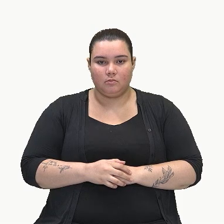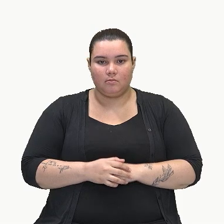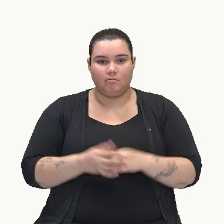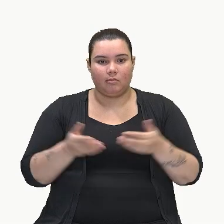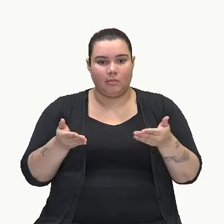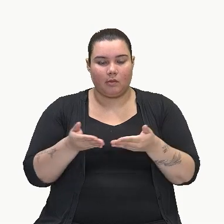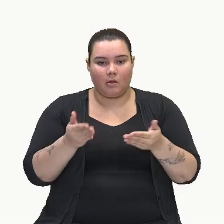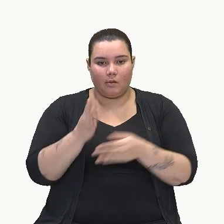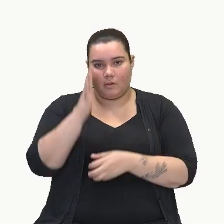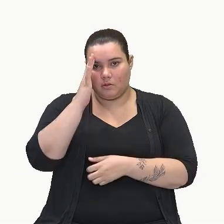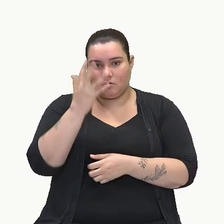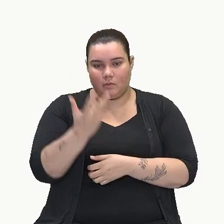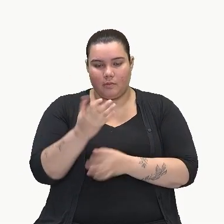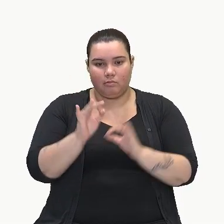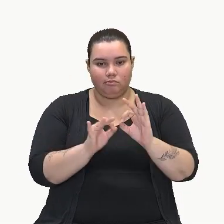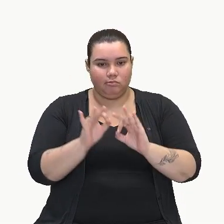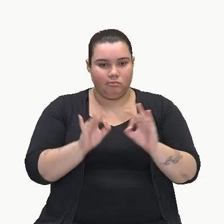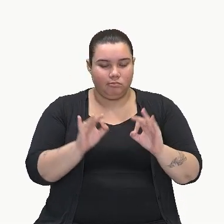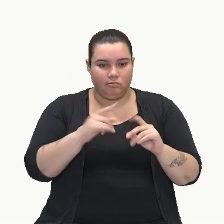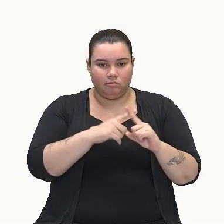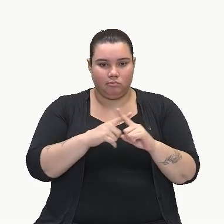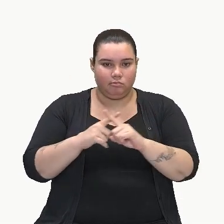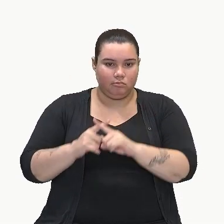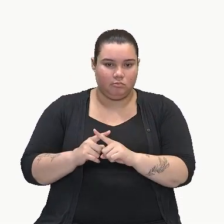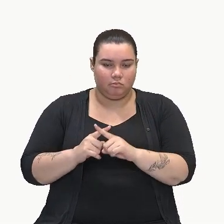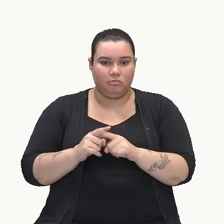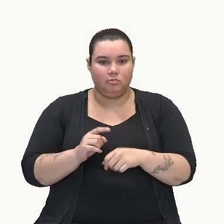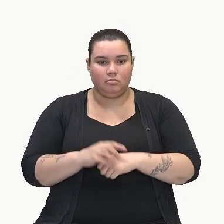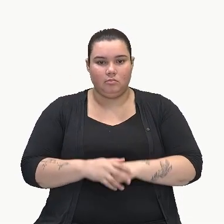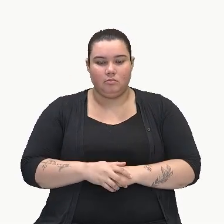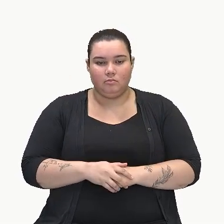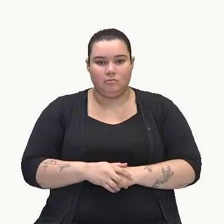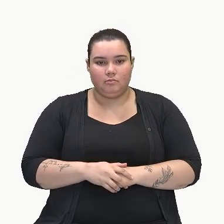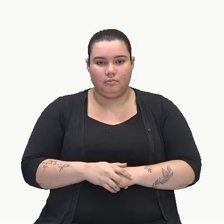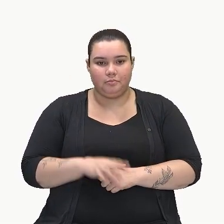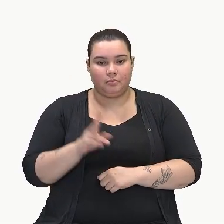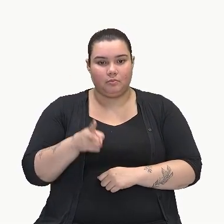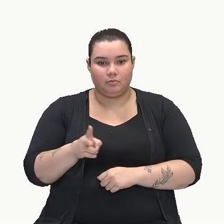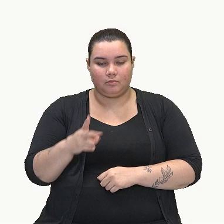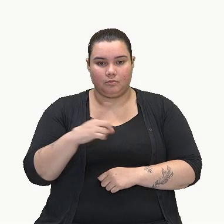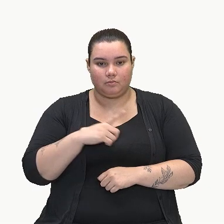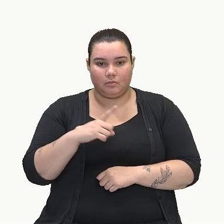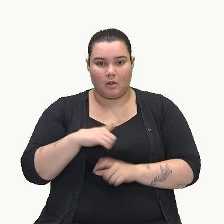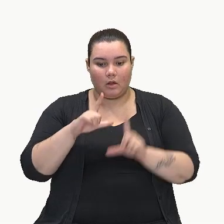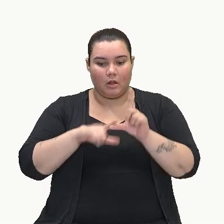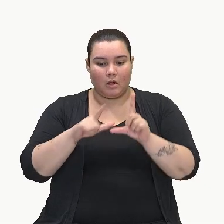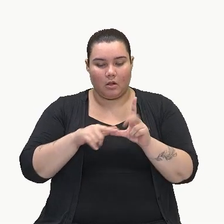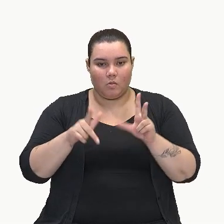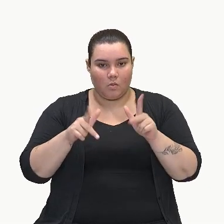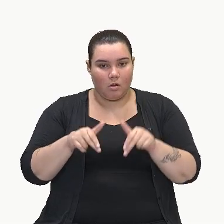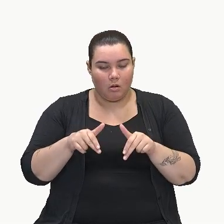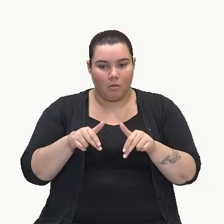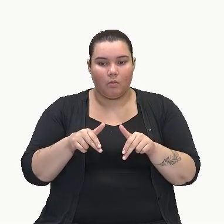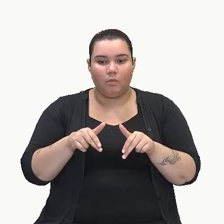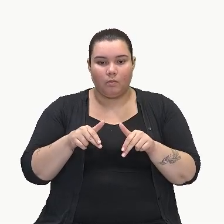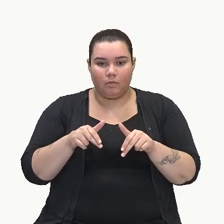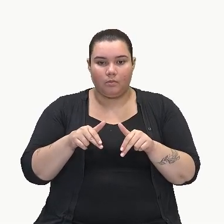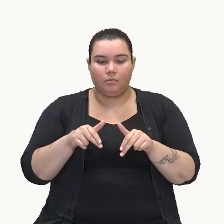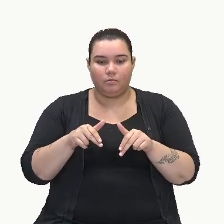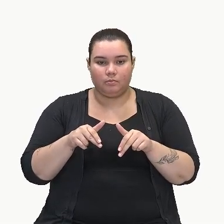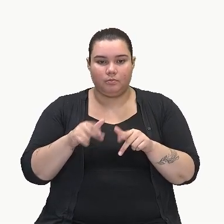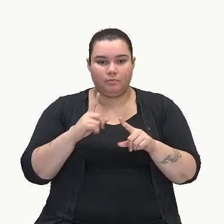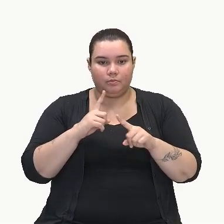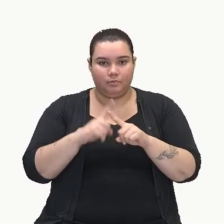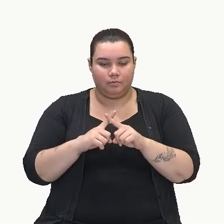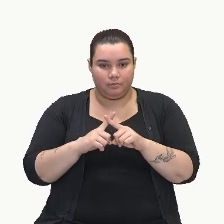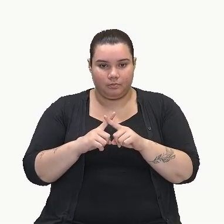resolvendo aqui a nossa multiplicação, O que a gente vai fazer? Sempre que a gente tem a mesma letra, ó, multiplica